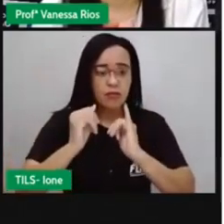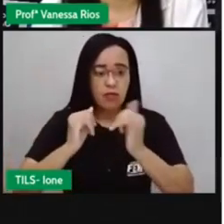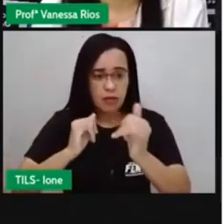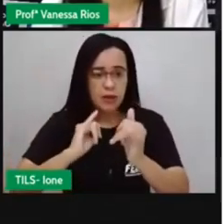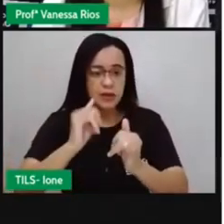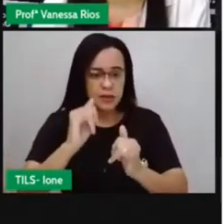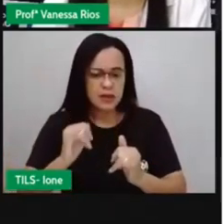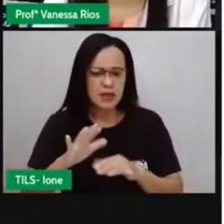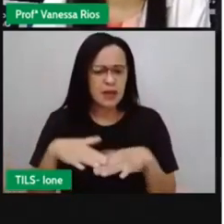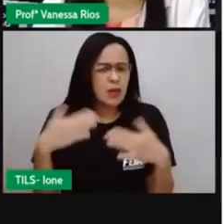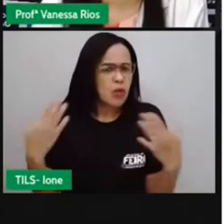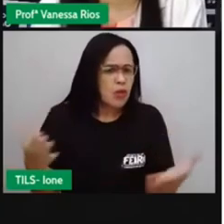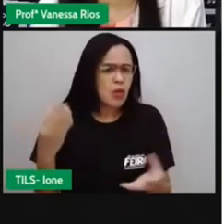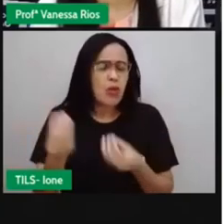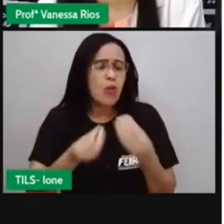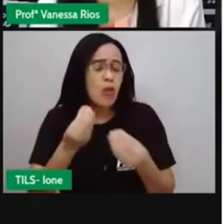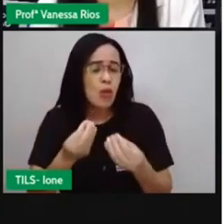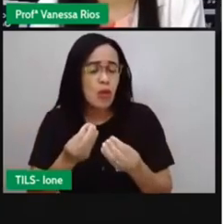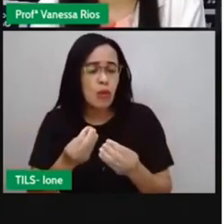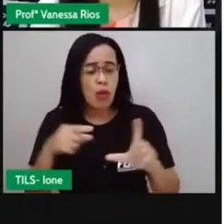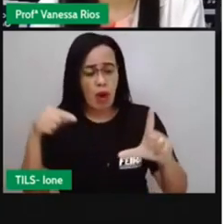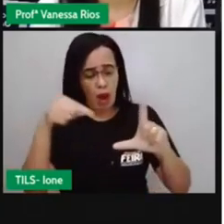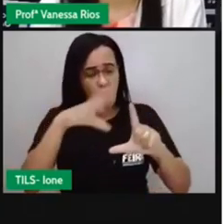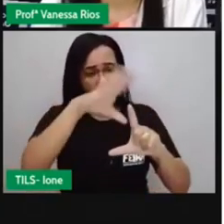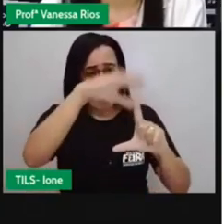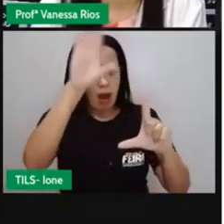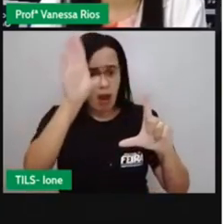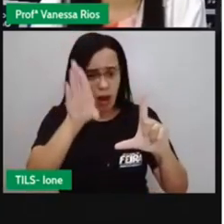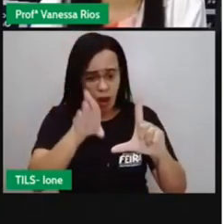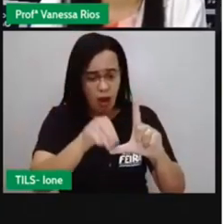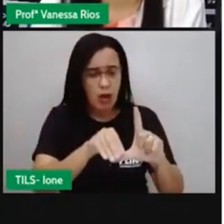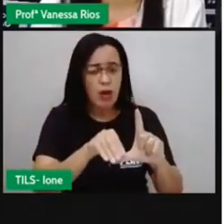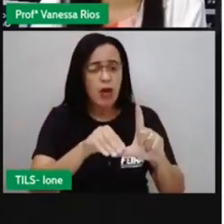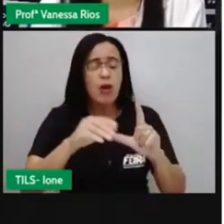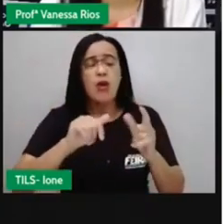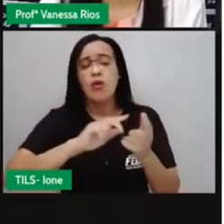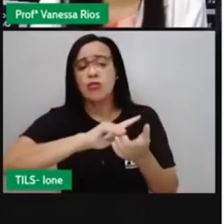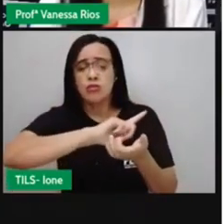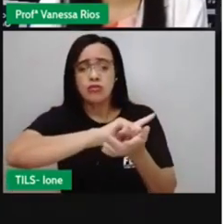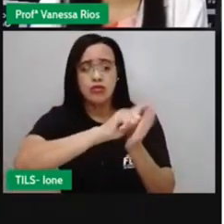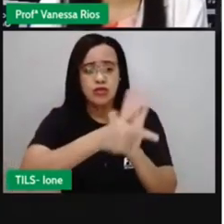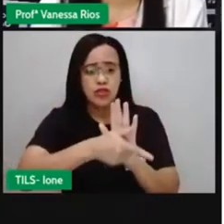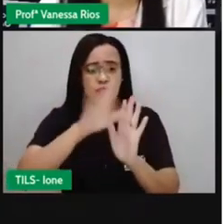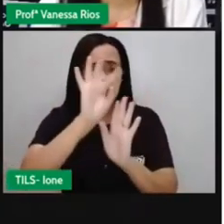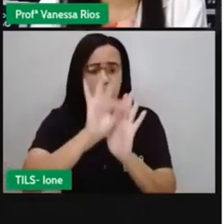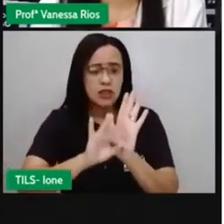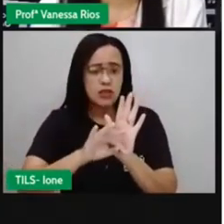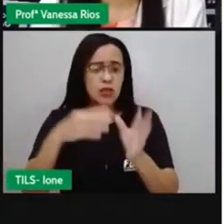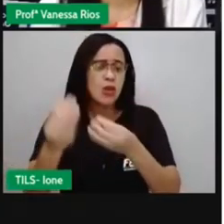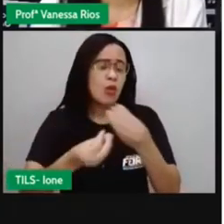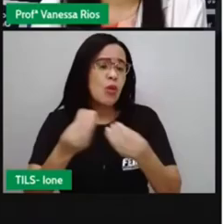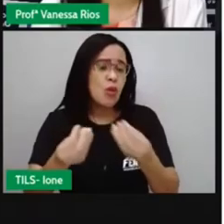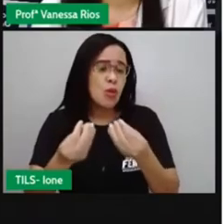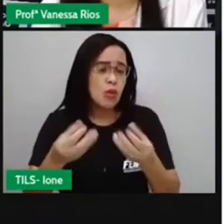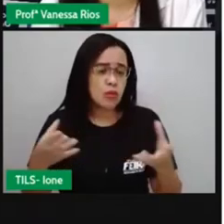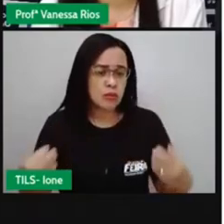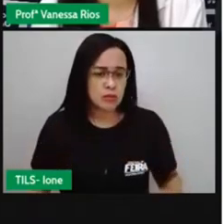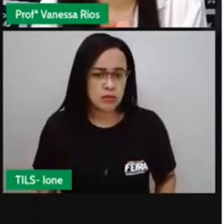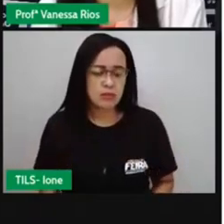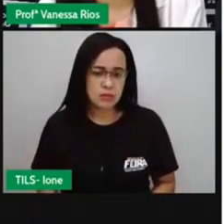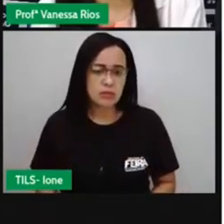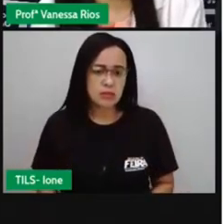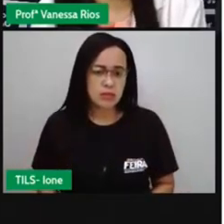veio, né? Como o cartoon começou a ser apresentado como um gênero textual? O cartoon é um